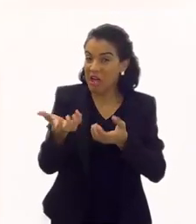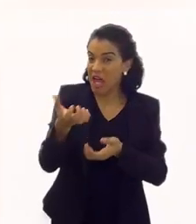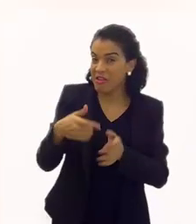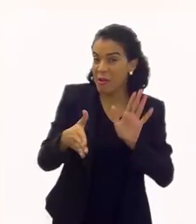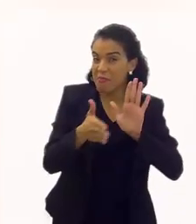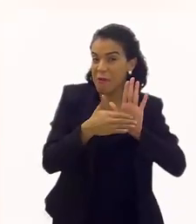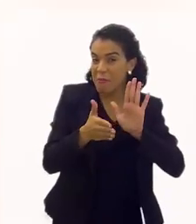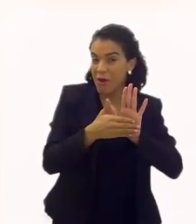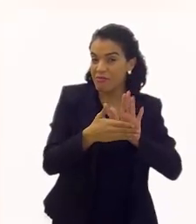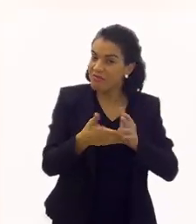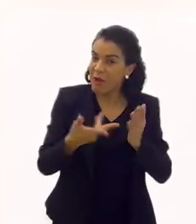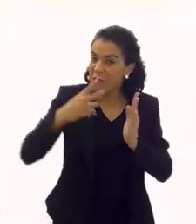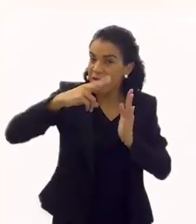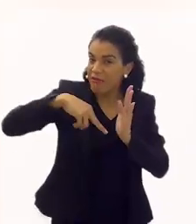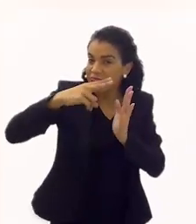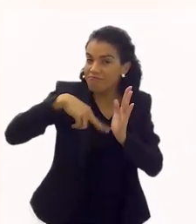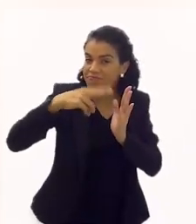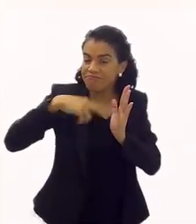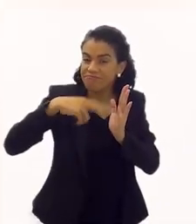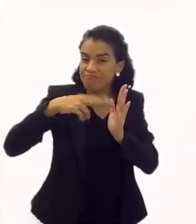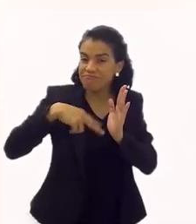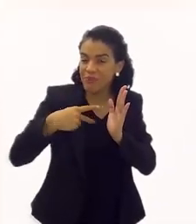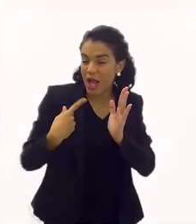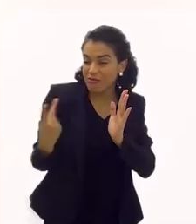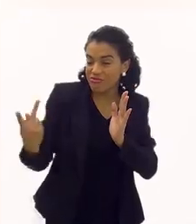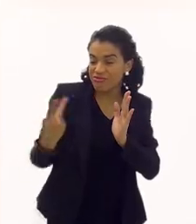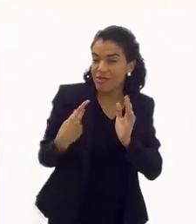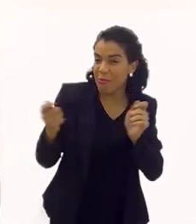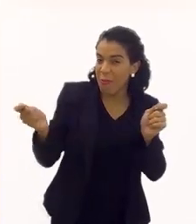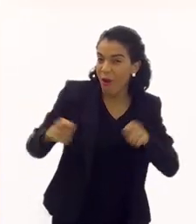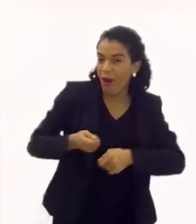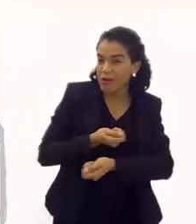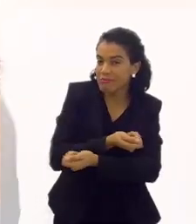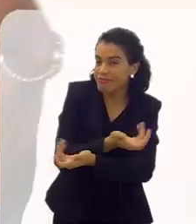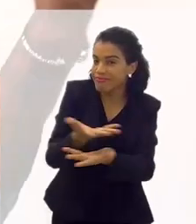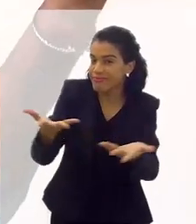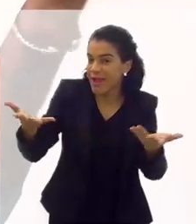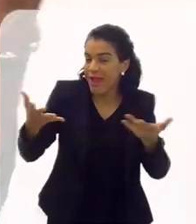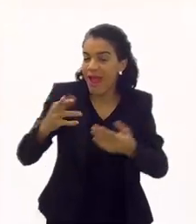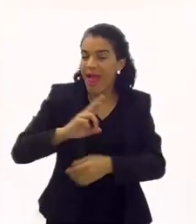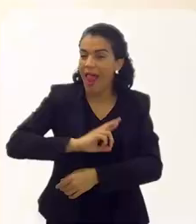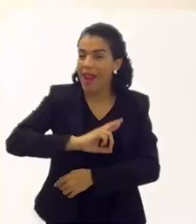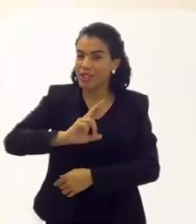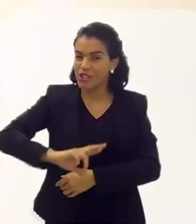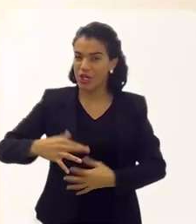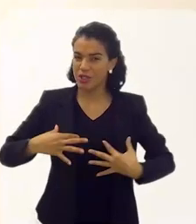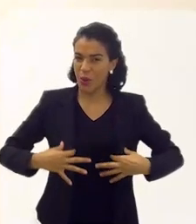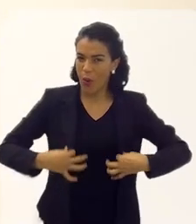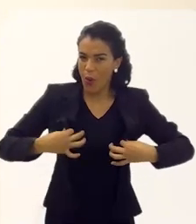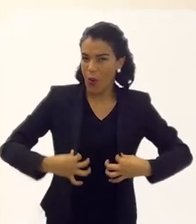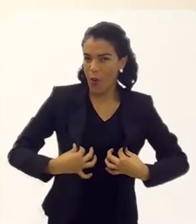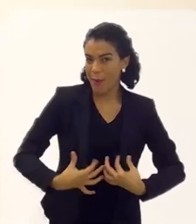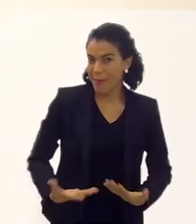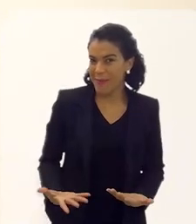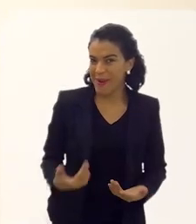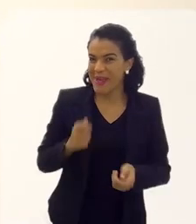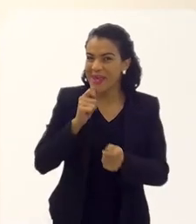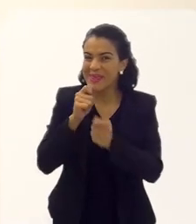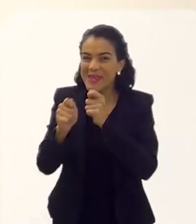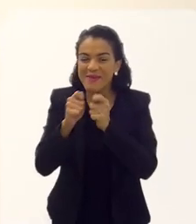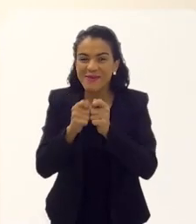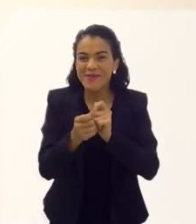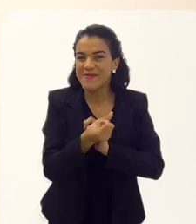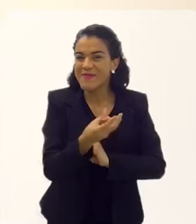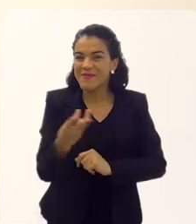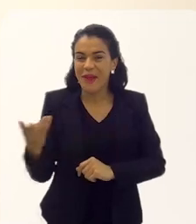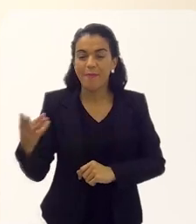te aproveitar e fazer essa proposta assim. Vamos fazer uma leitura. A gente pode, inclusive, levar os religiosos com seus vestimentos. Olha,